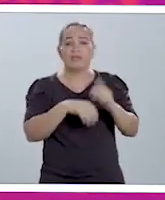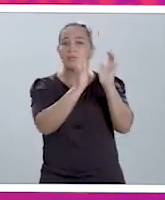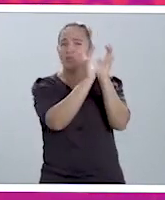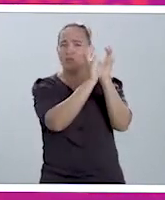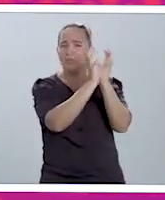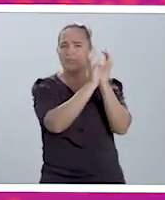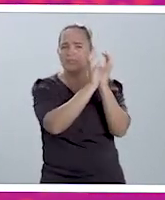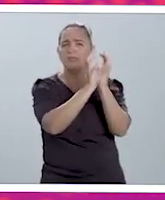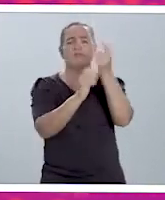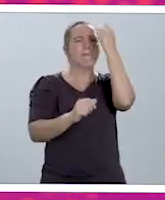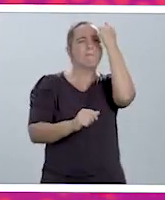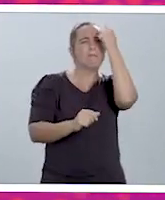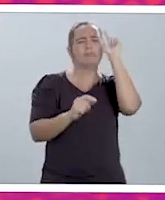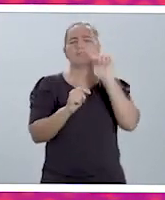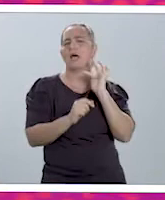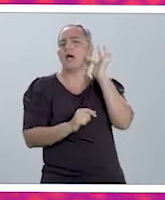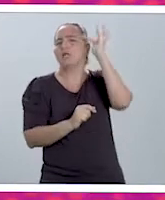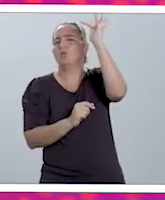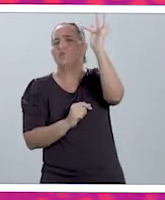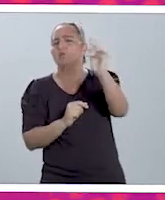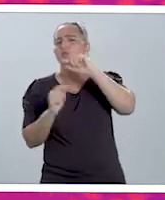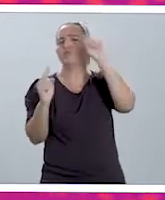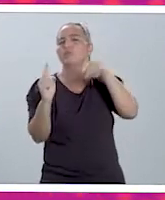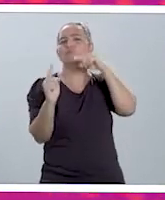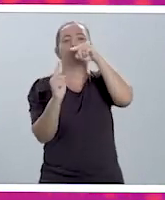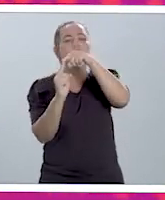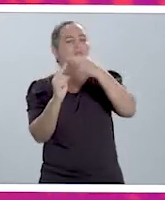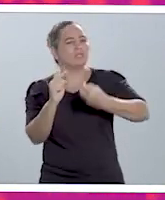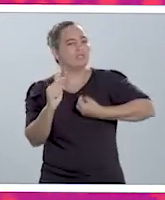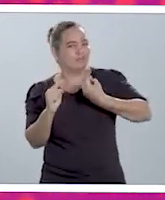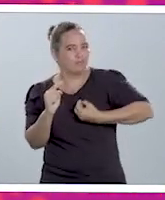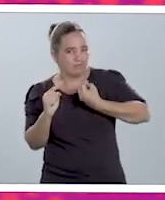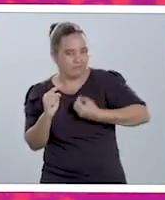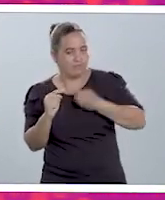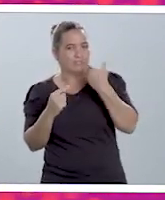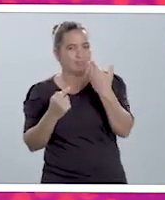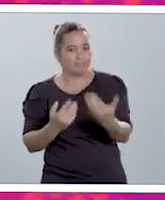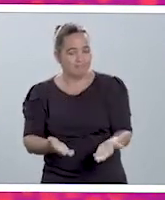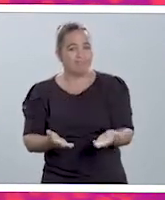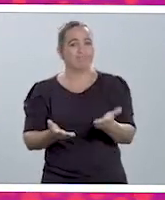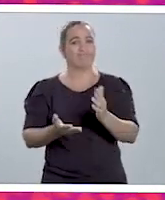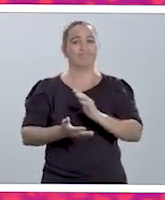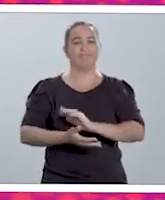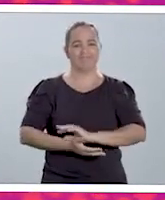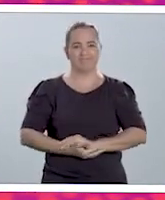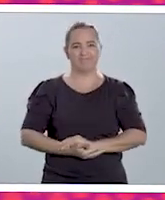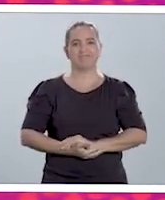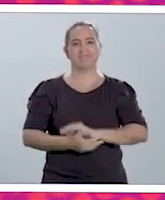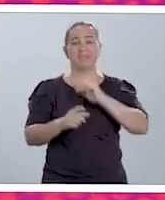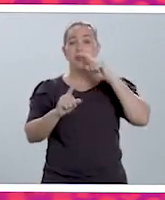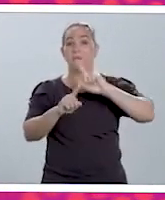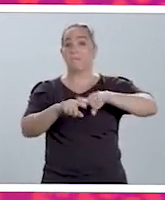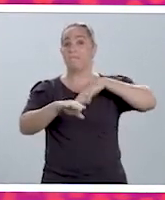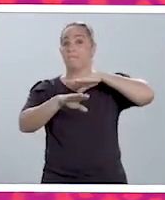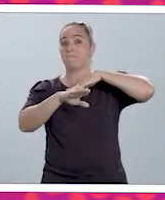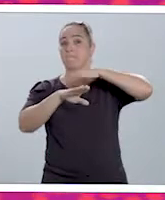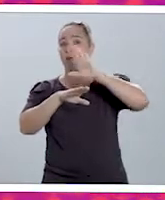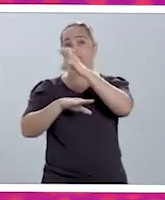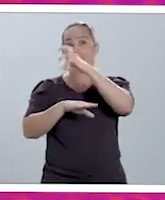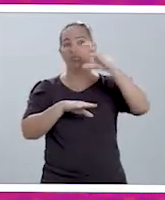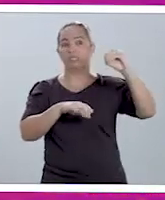não importando de onde as pessoas venham, mas sim aonde elas querem chegar. Mais de 500 cursos na plataforma digital